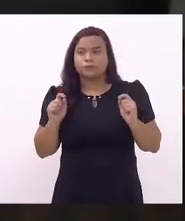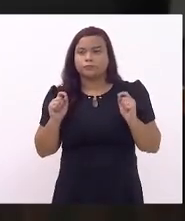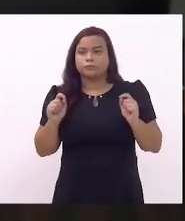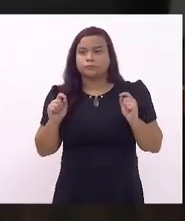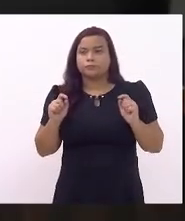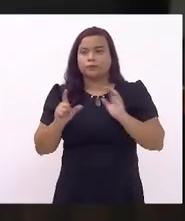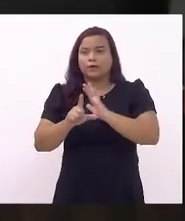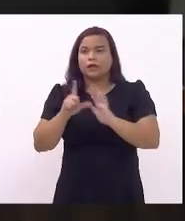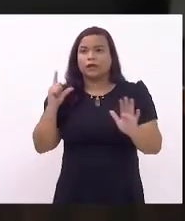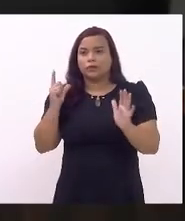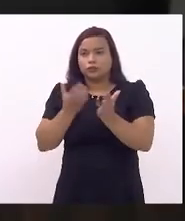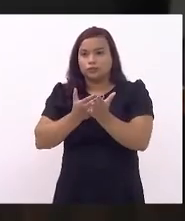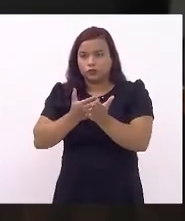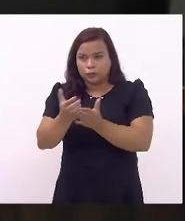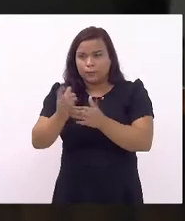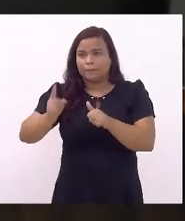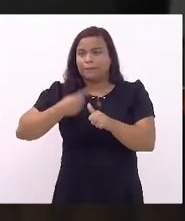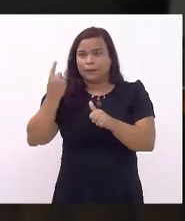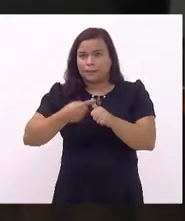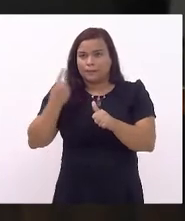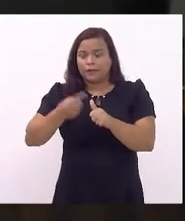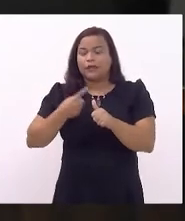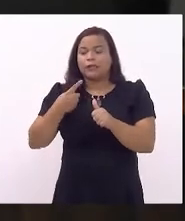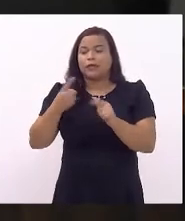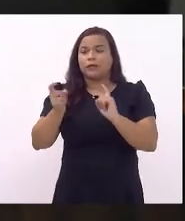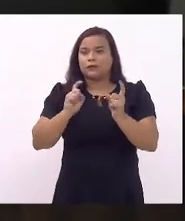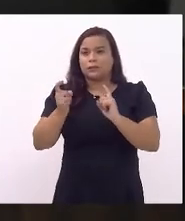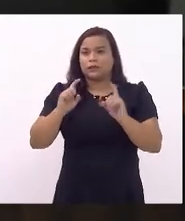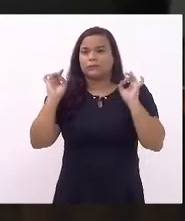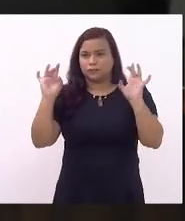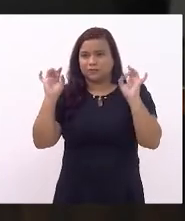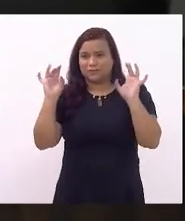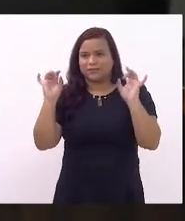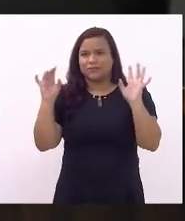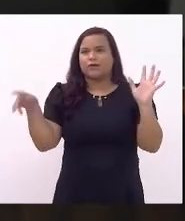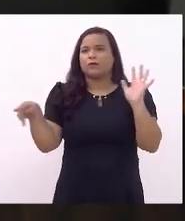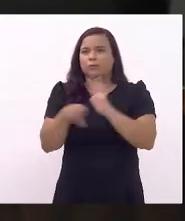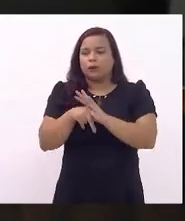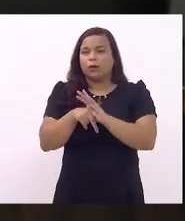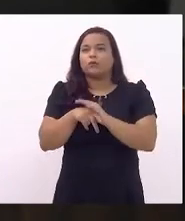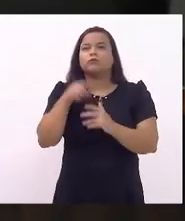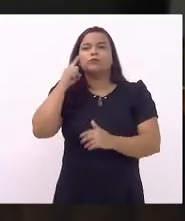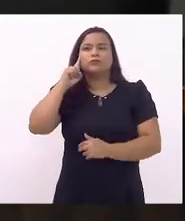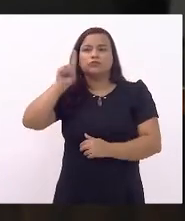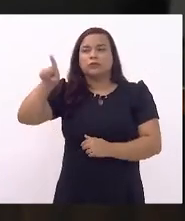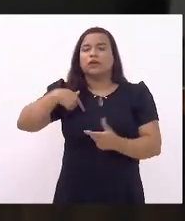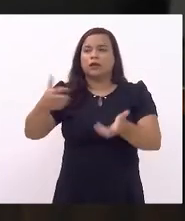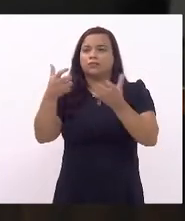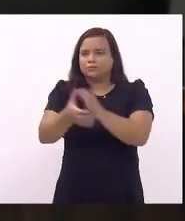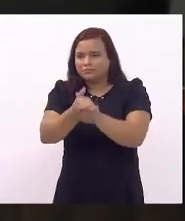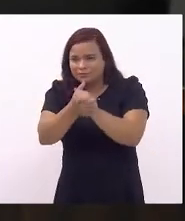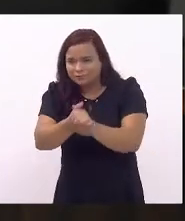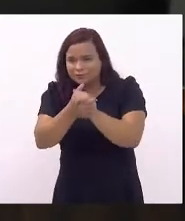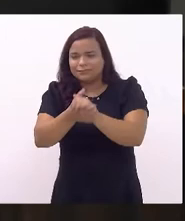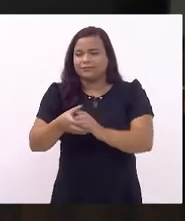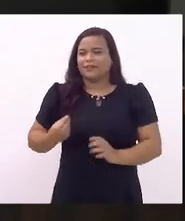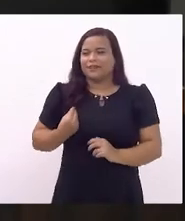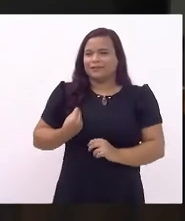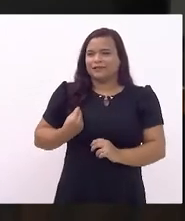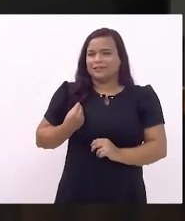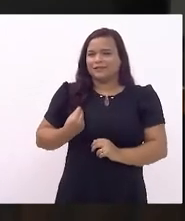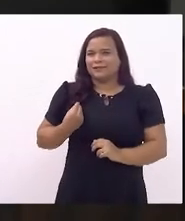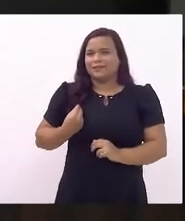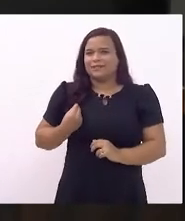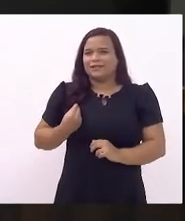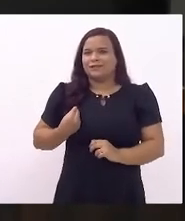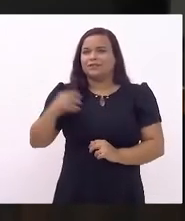antes de iniciarmos a primeira sessão extraordinária do dia, saudar a presença aqui do nosso amigo doutor Bruno B., procurador